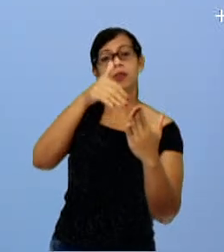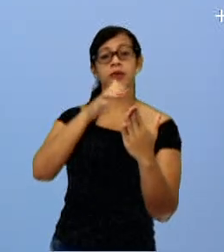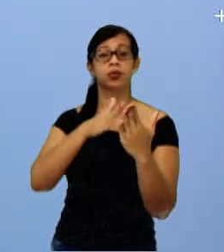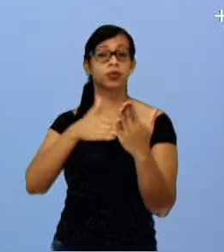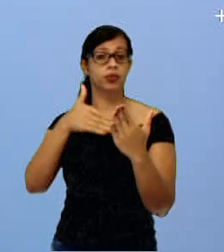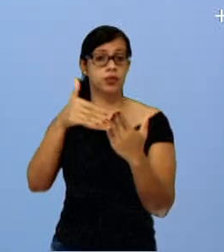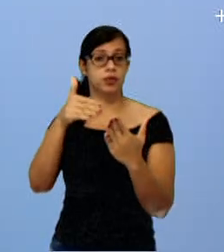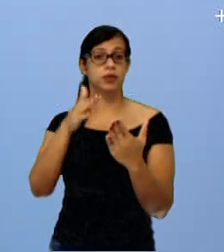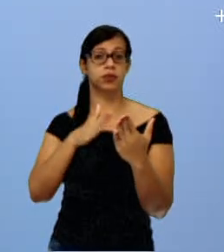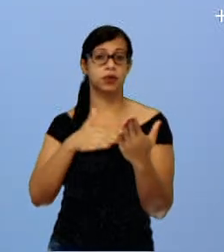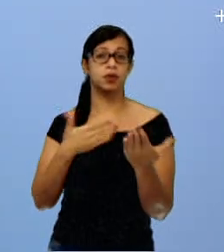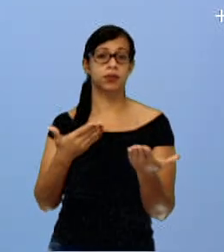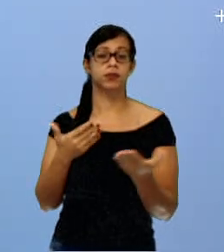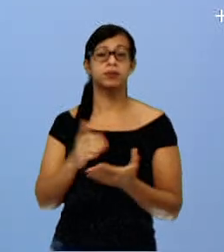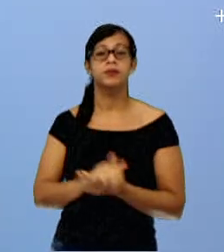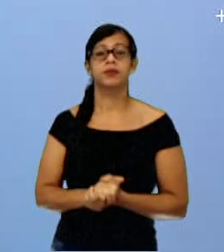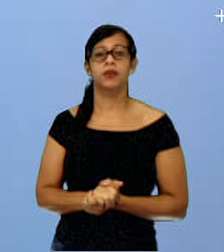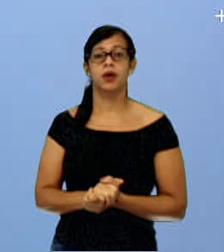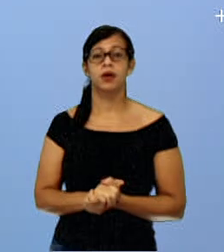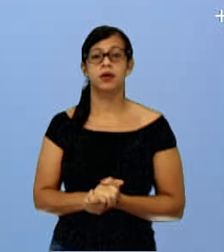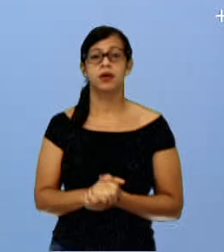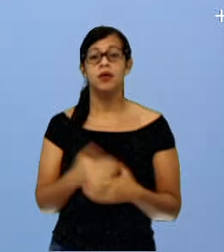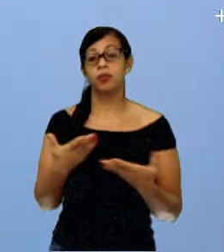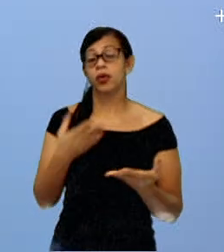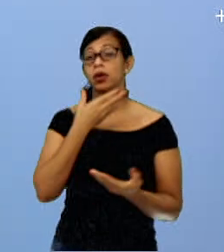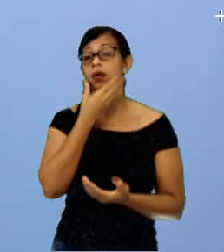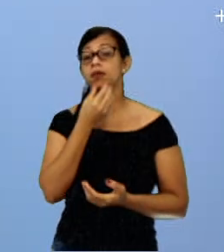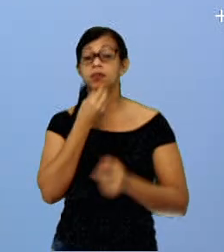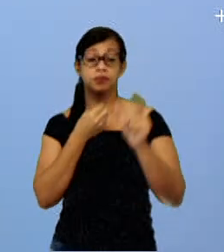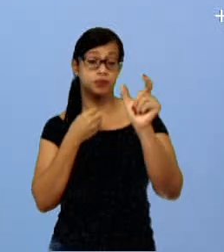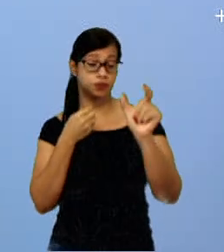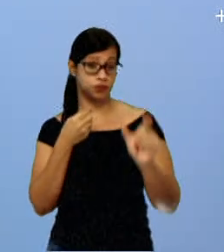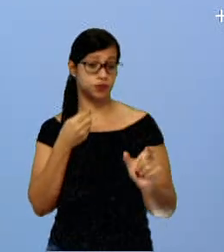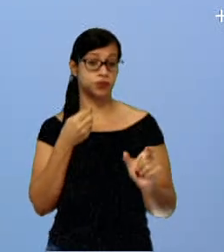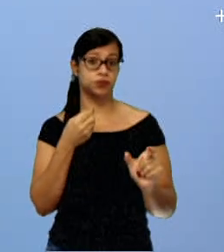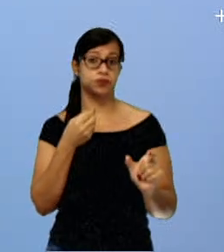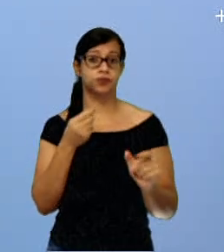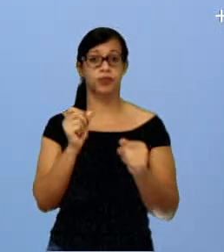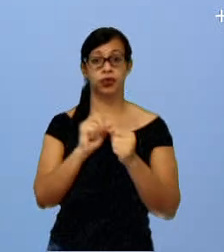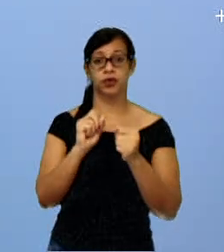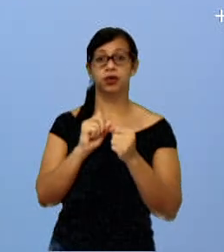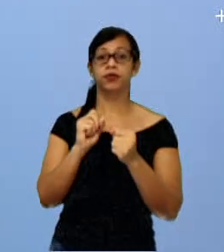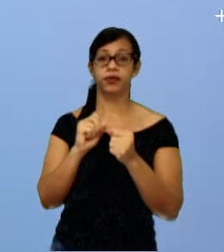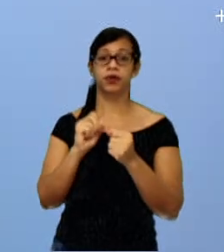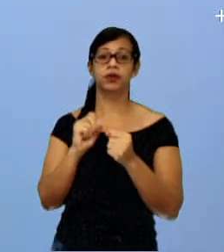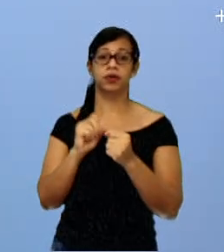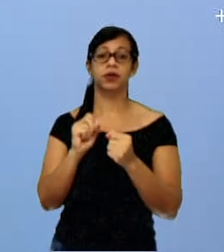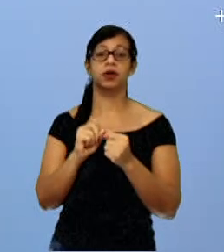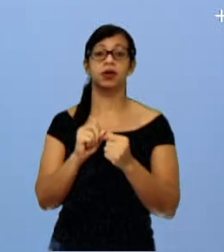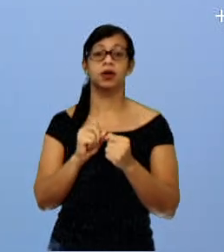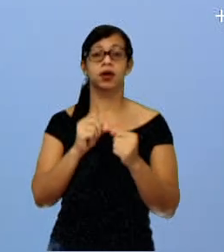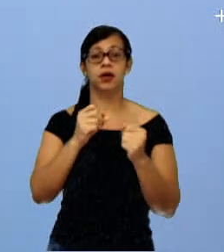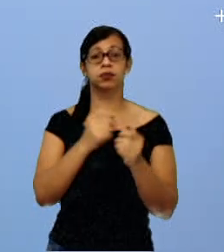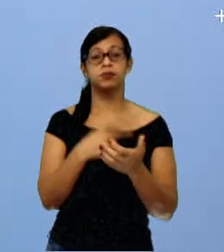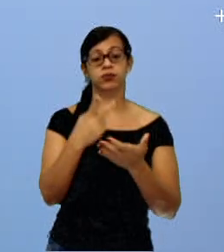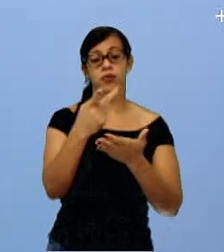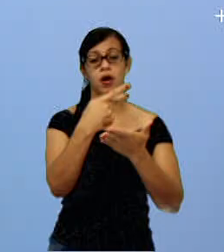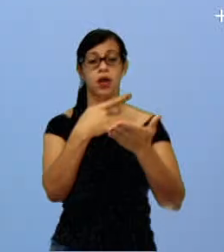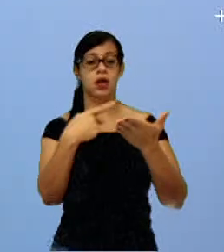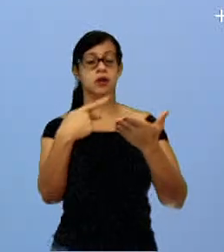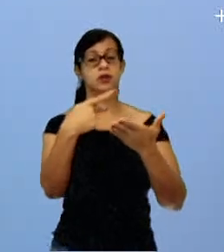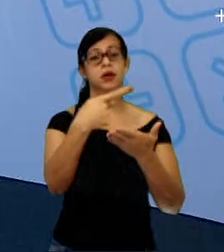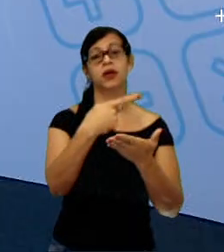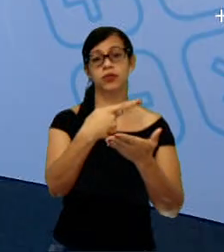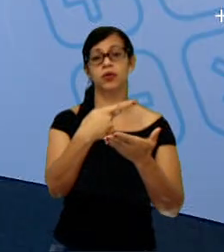fazia um autorretrato, né, e como se ele tivesse com a arma apontada para alguns líderes, né,